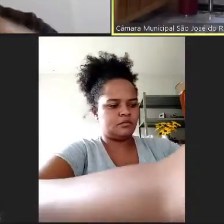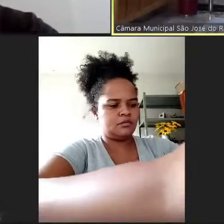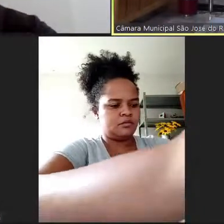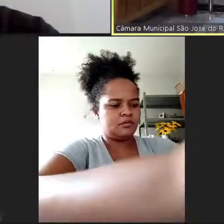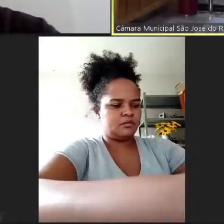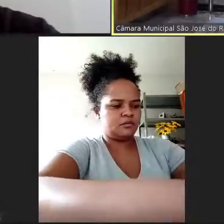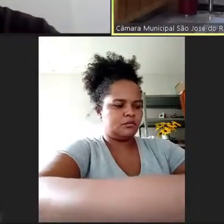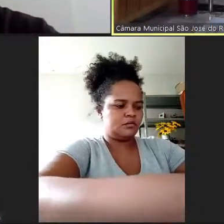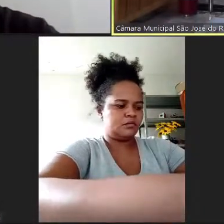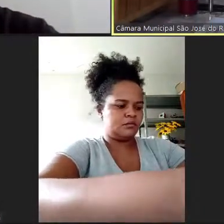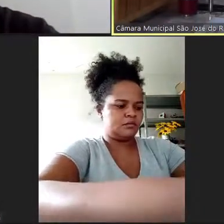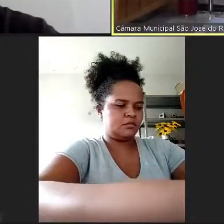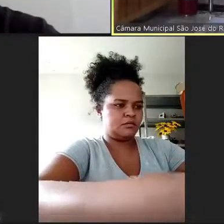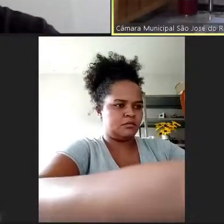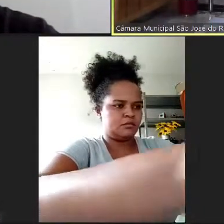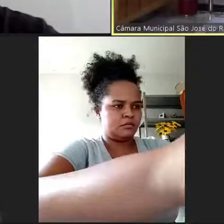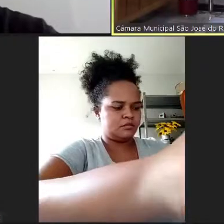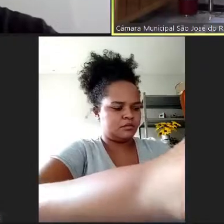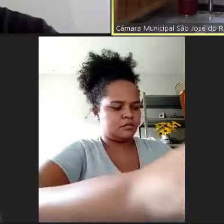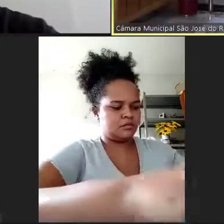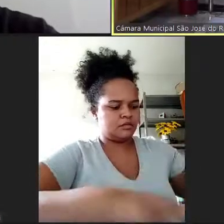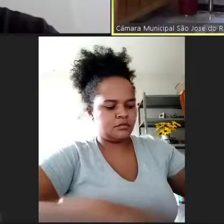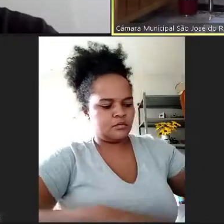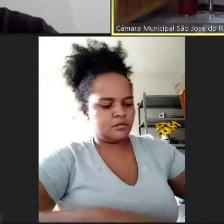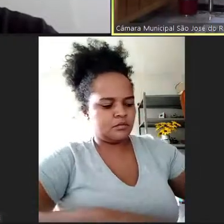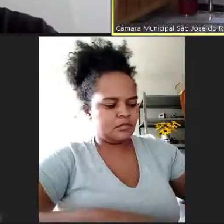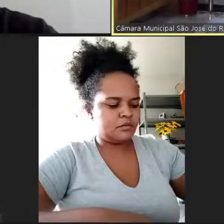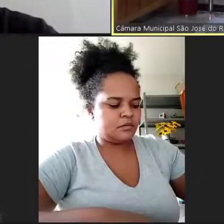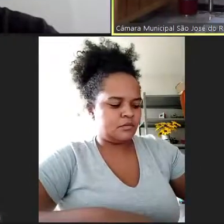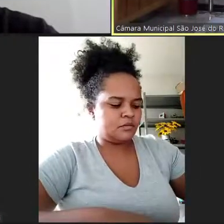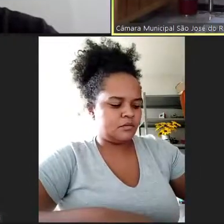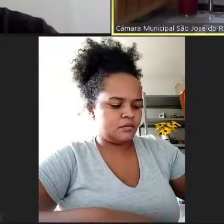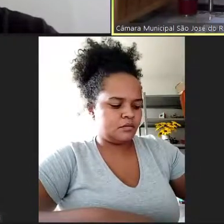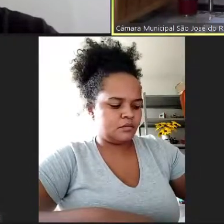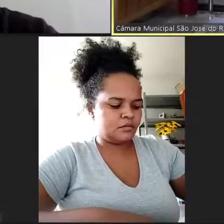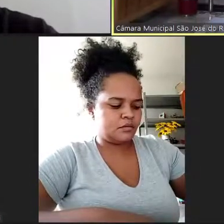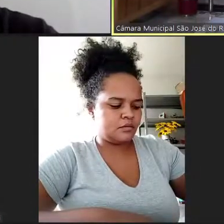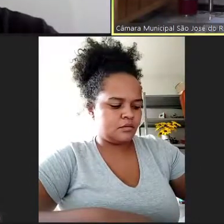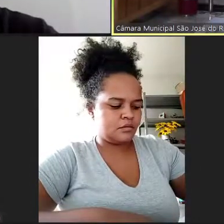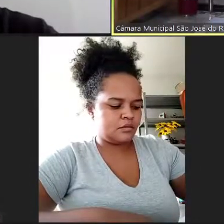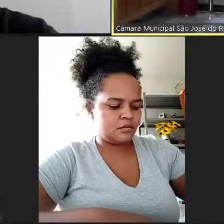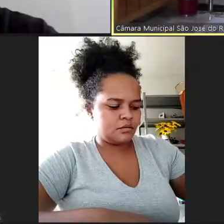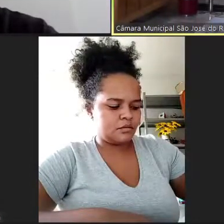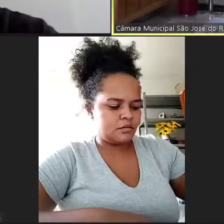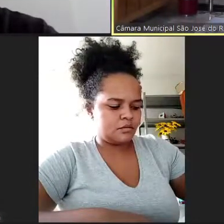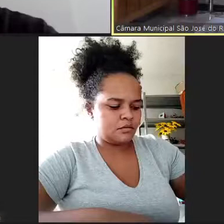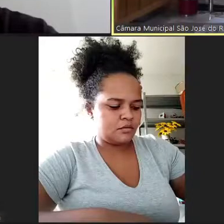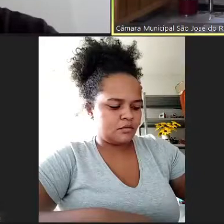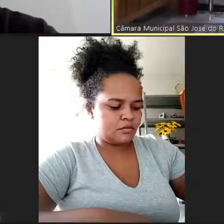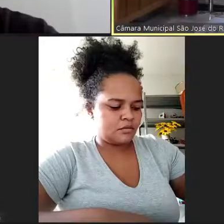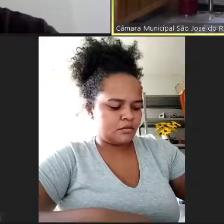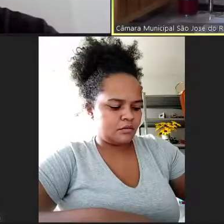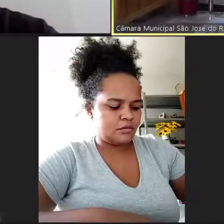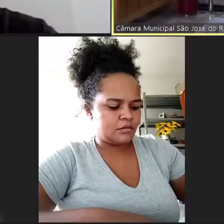conseguem entender. Então, fica aí uma sugestão. Eu percebo que existem boletins de várias formas, cada cidade tem o seu.